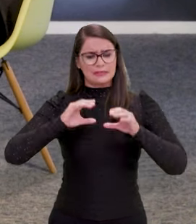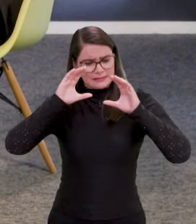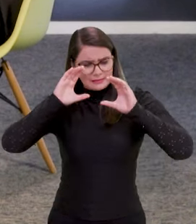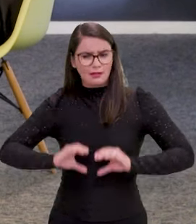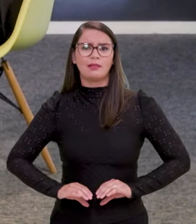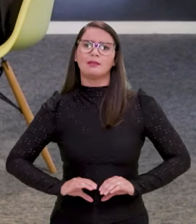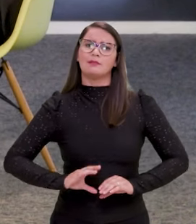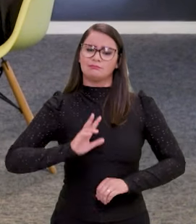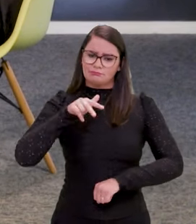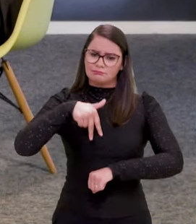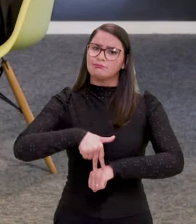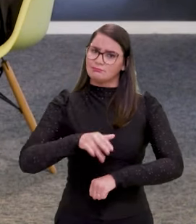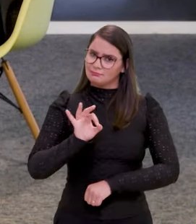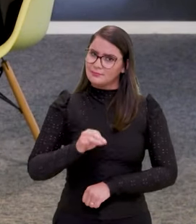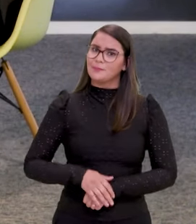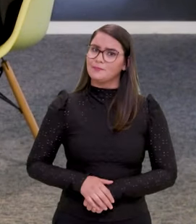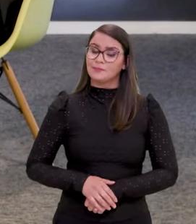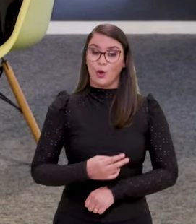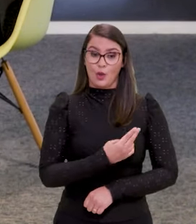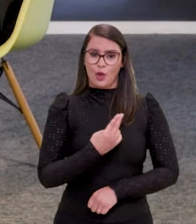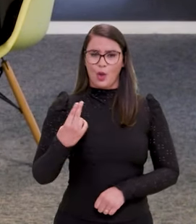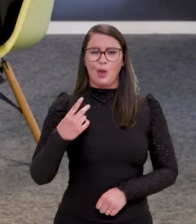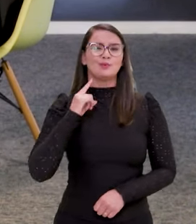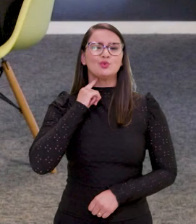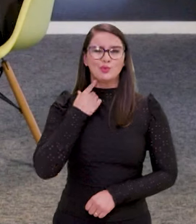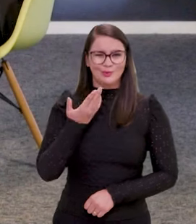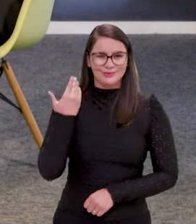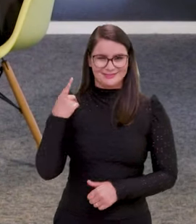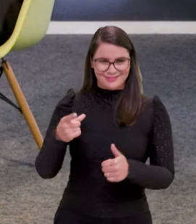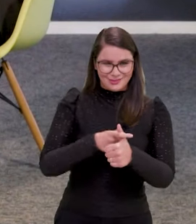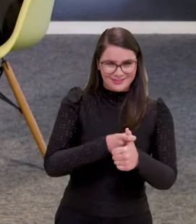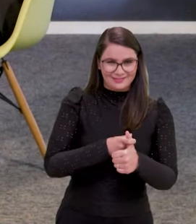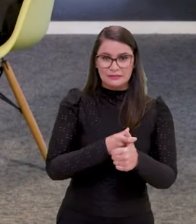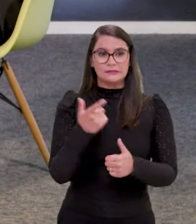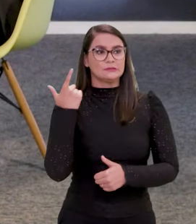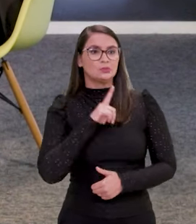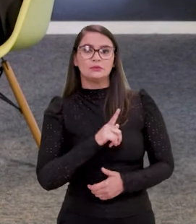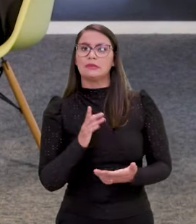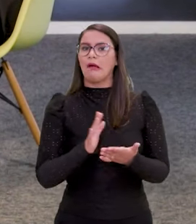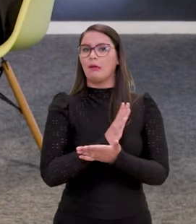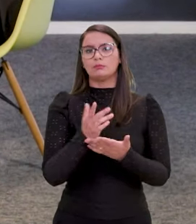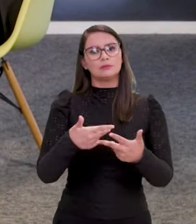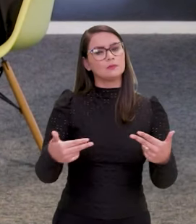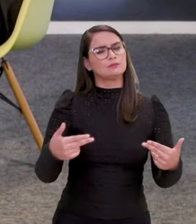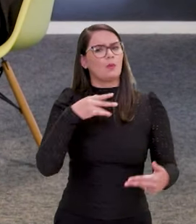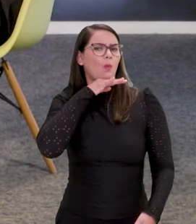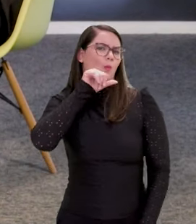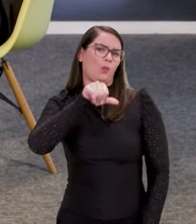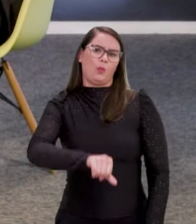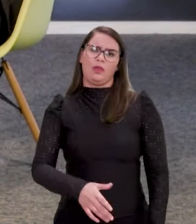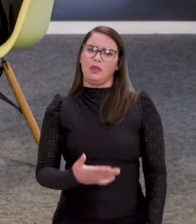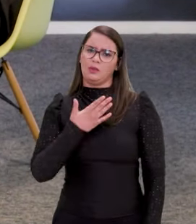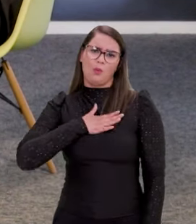cidadania das pessoas, né? Você tirar o seu nome ali que está sujo, que você não consegue, às vezes, acessar determinados serviços, é muito ruim